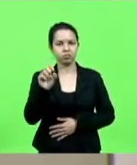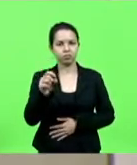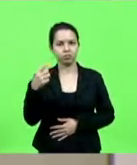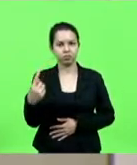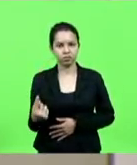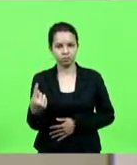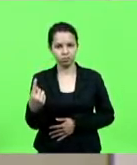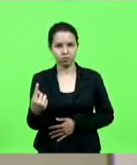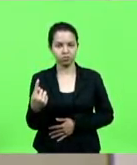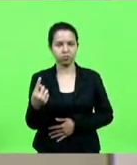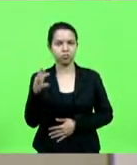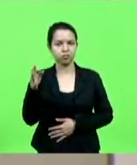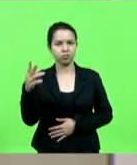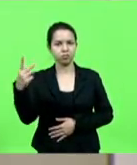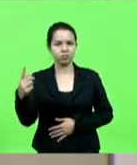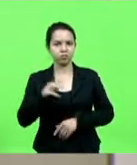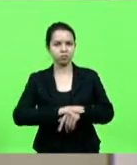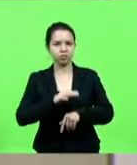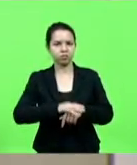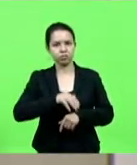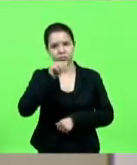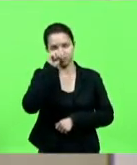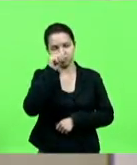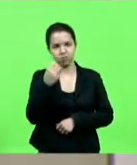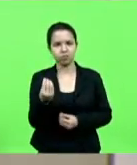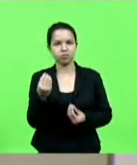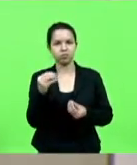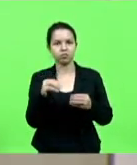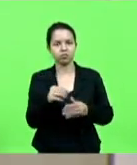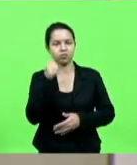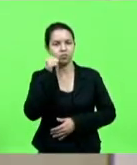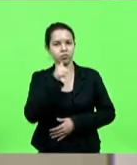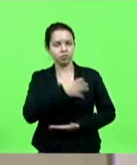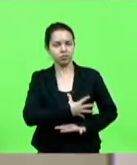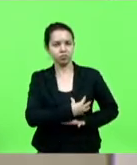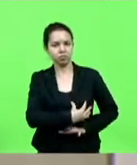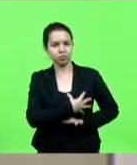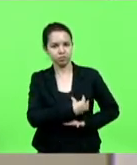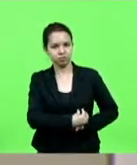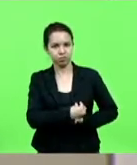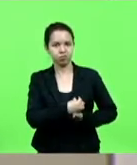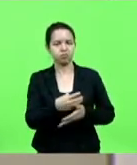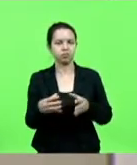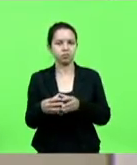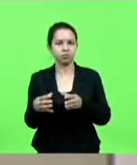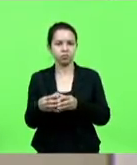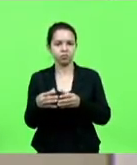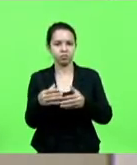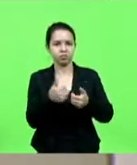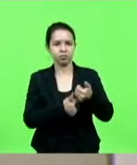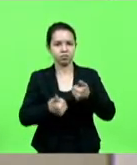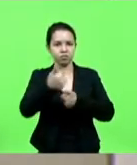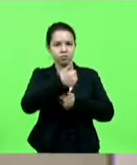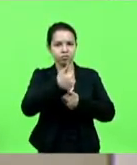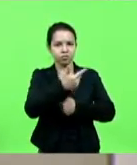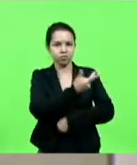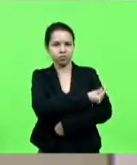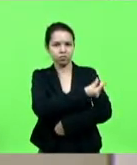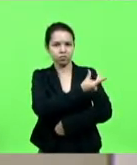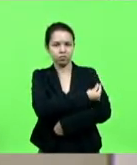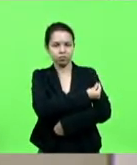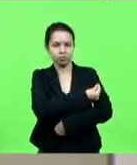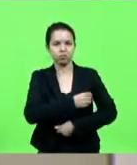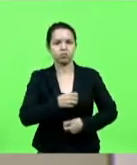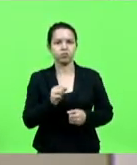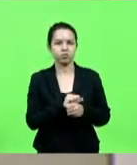2021, autoria do deputado João Amin, inclui as lactantes no grupo prioritário do plano estadual de vacinação contra a Covid-19, com